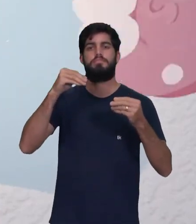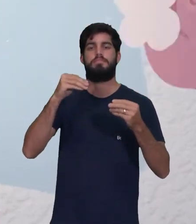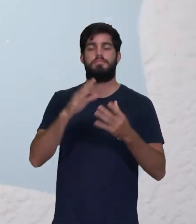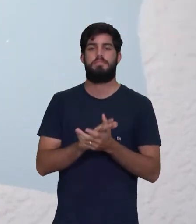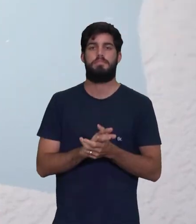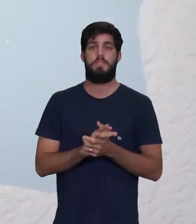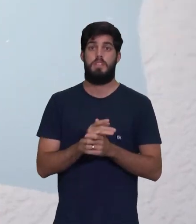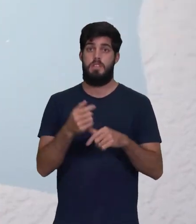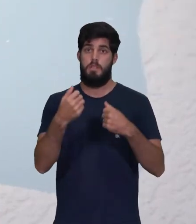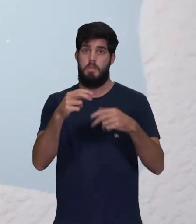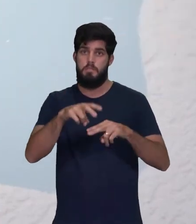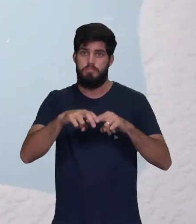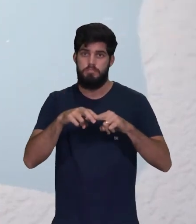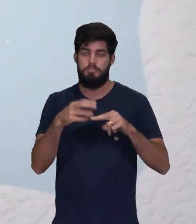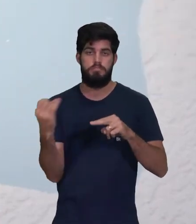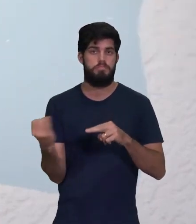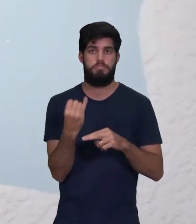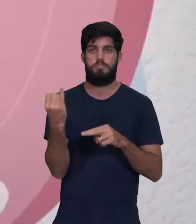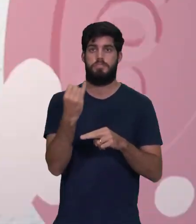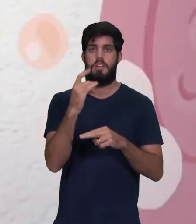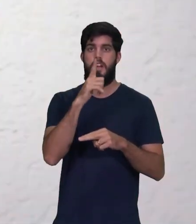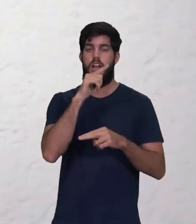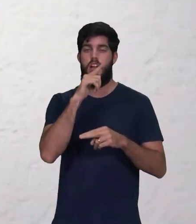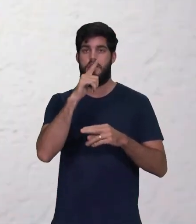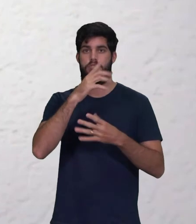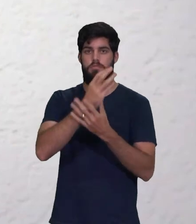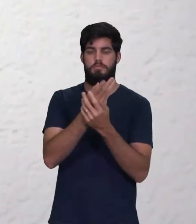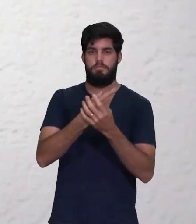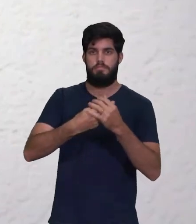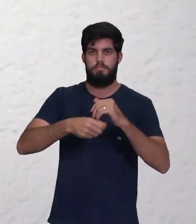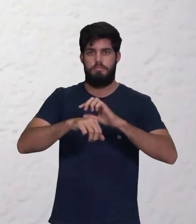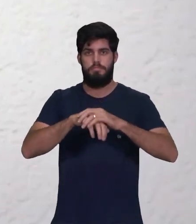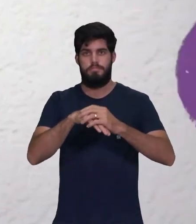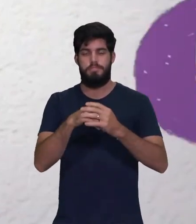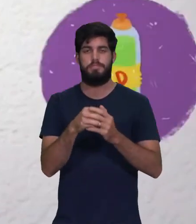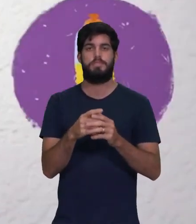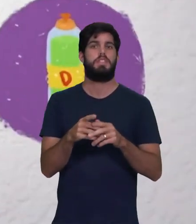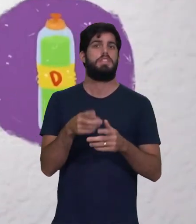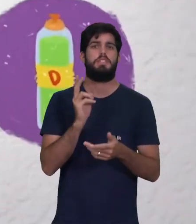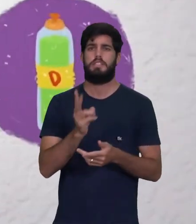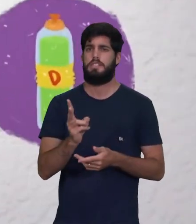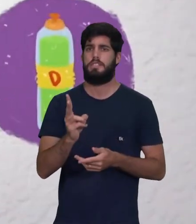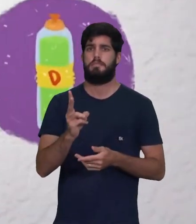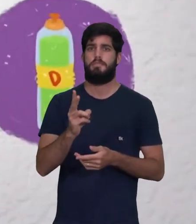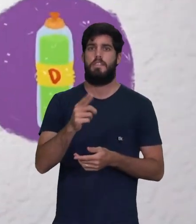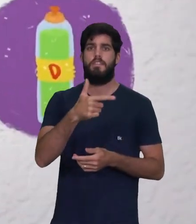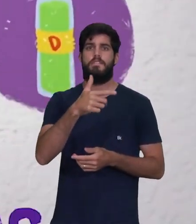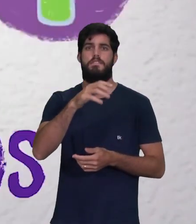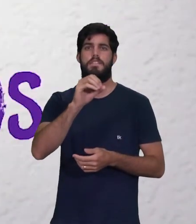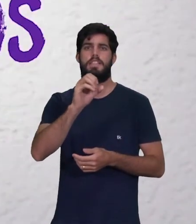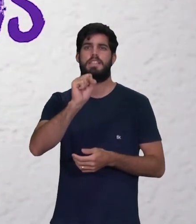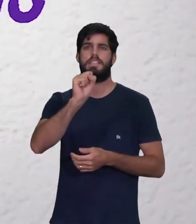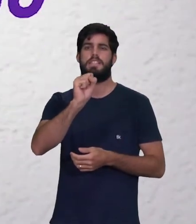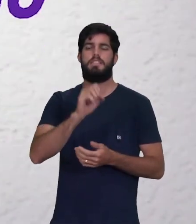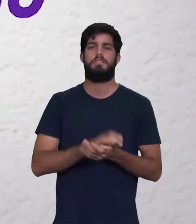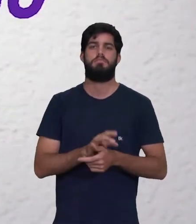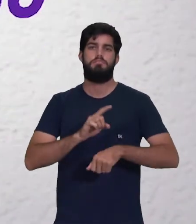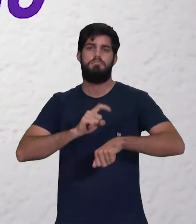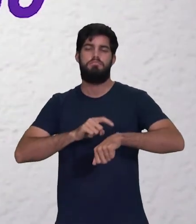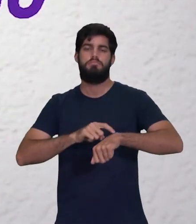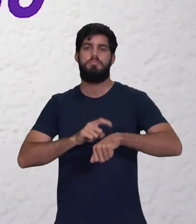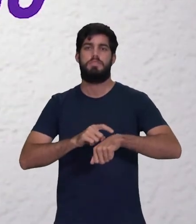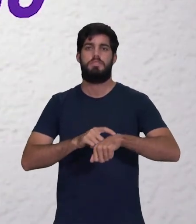desfaz com o sabão. Por isso, é essencial lavar as mãos com água e sabão, sabonete ou detergente, durante uns 20